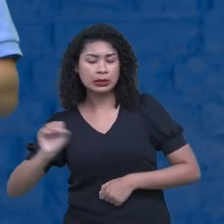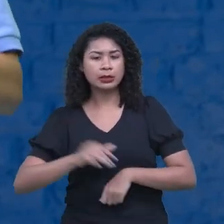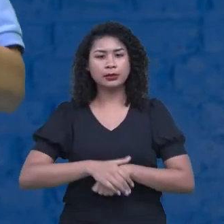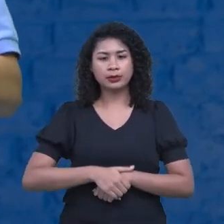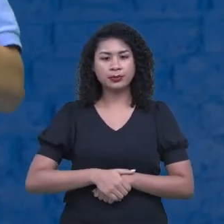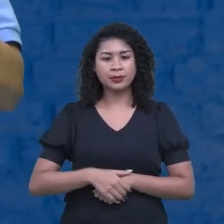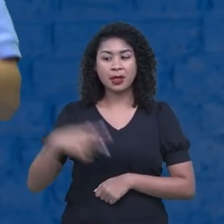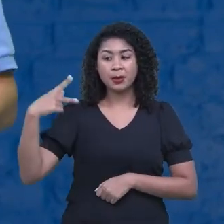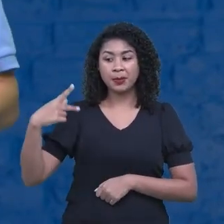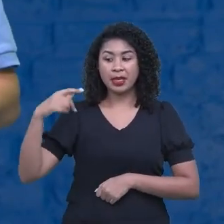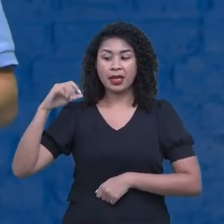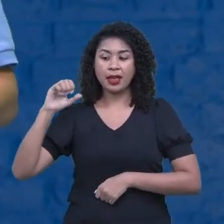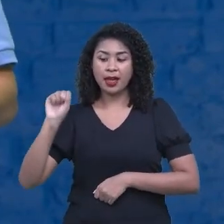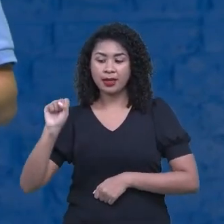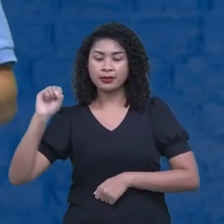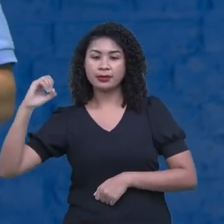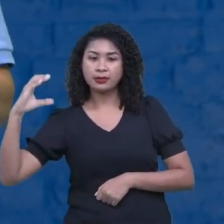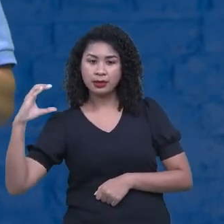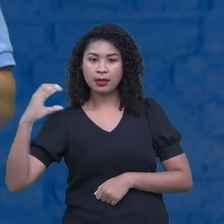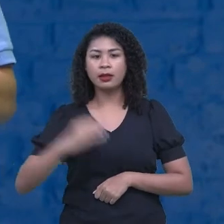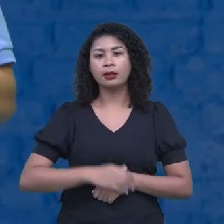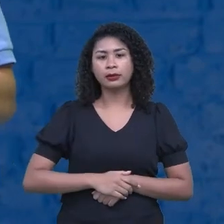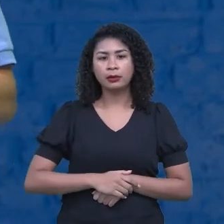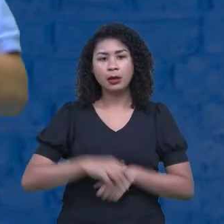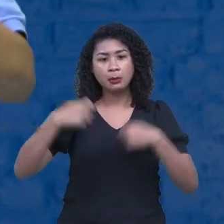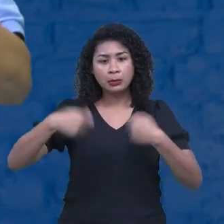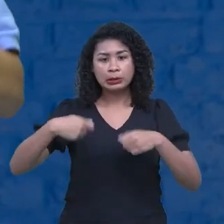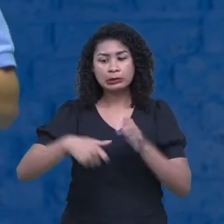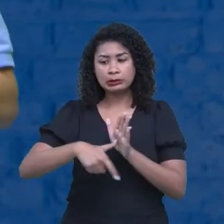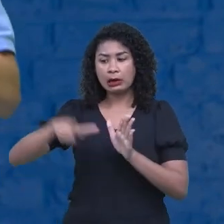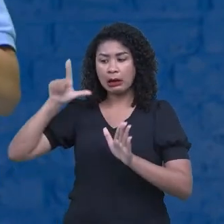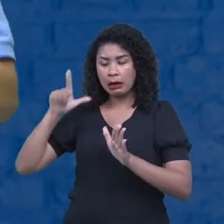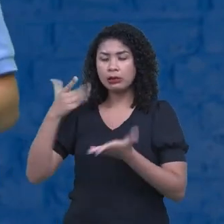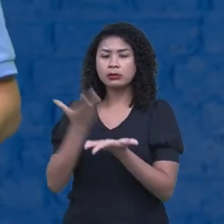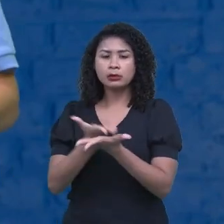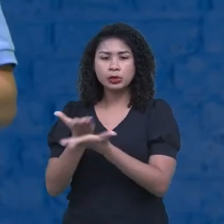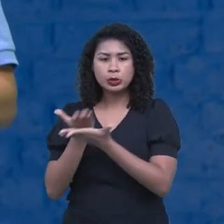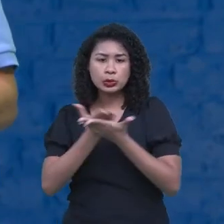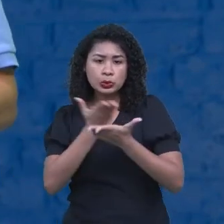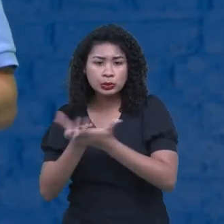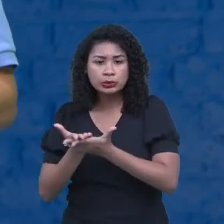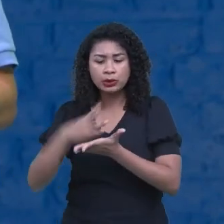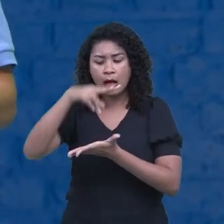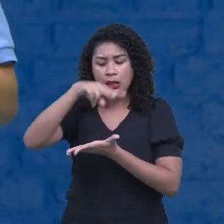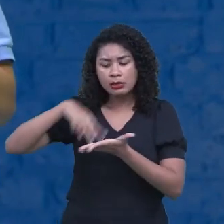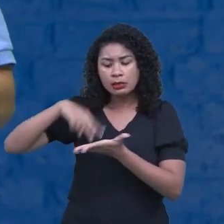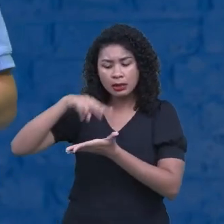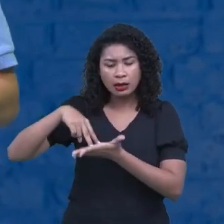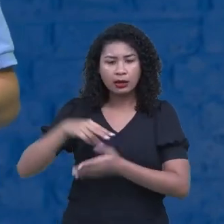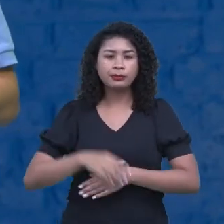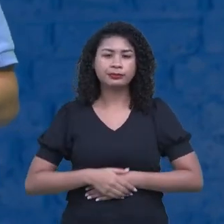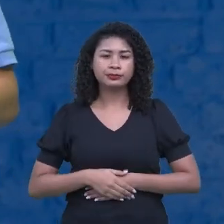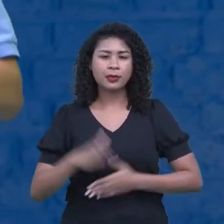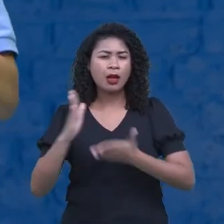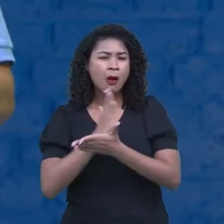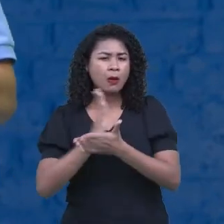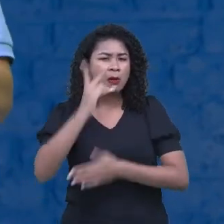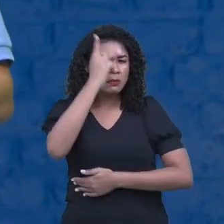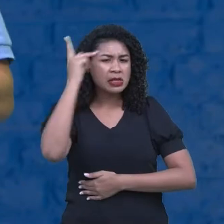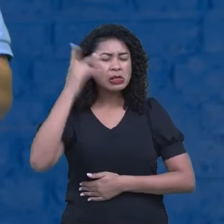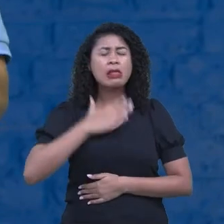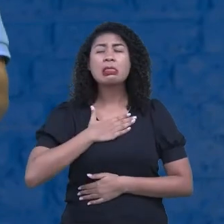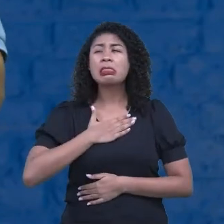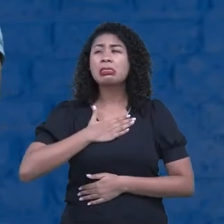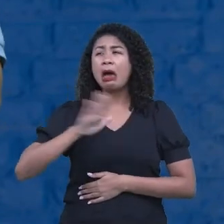eu vou ter que estudar, eu vou ter que ler. Muitos não vão gostar, mas é necessário. Não podemos mudar isso.